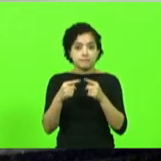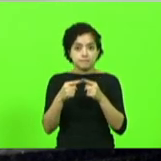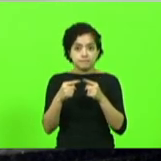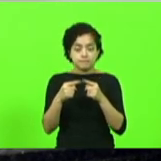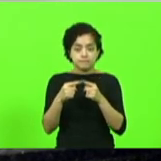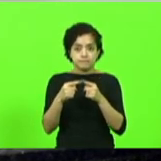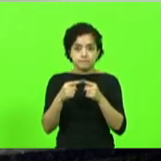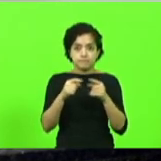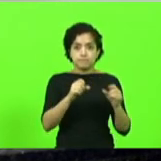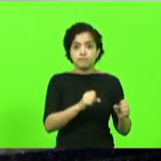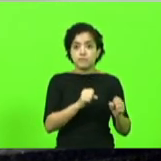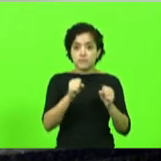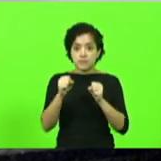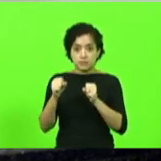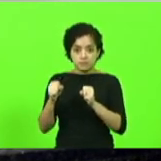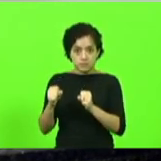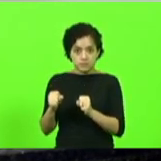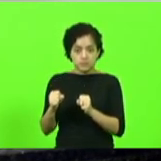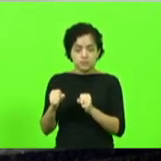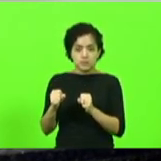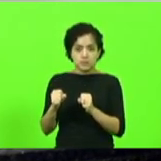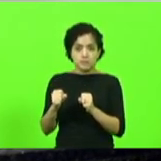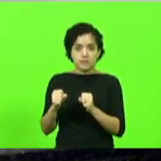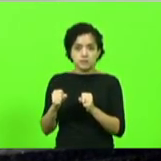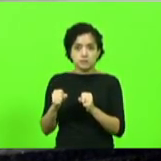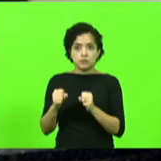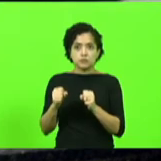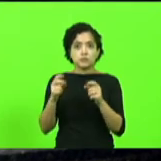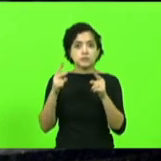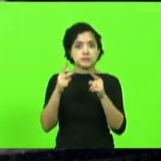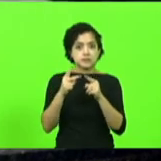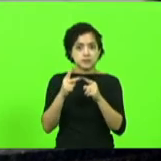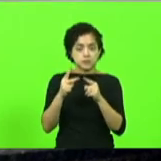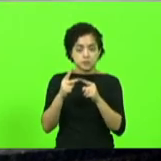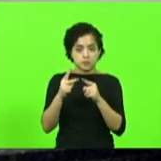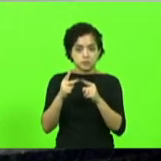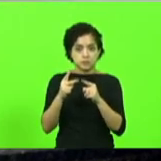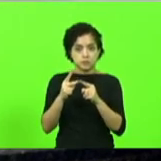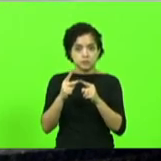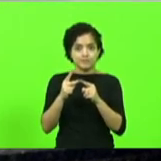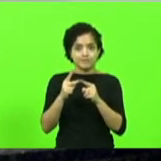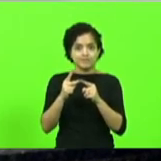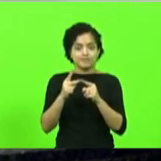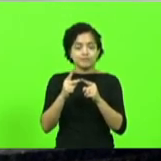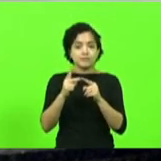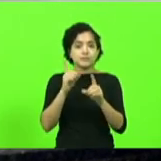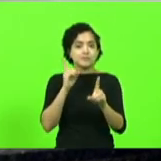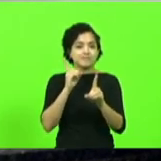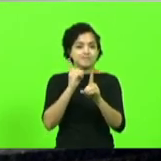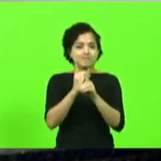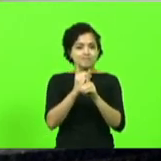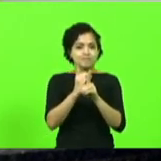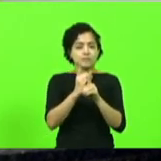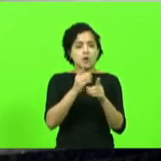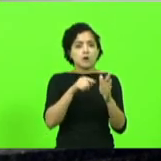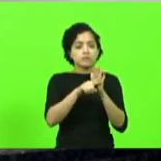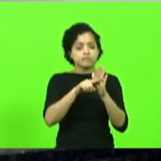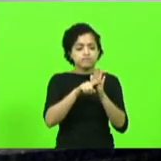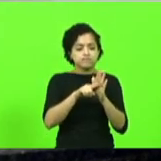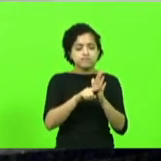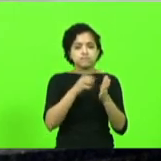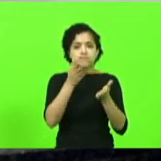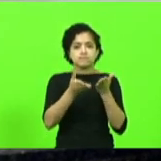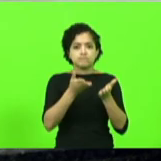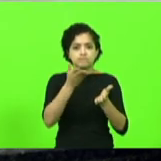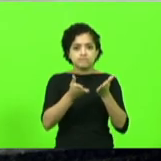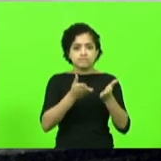empoderamento do paciente. Segundo, diagnóstico e tratamento do câncer, com